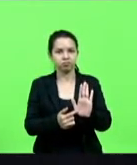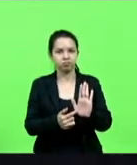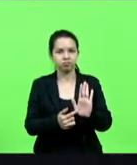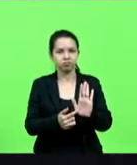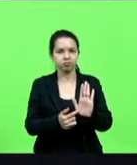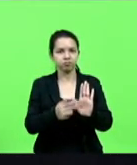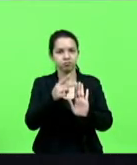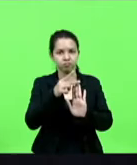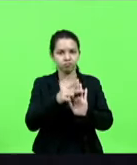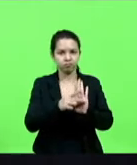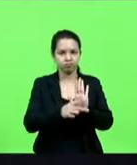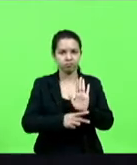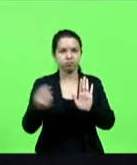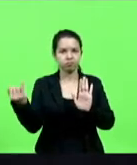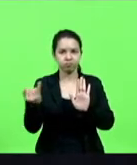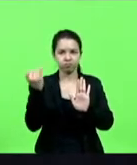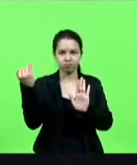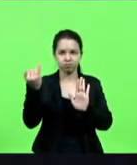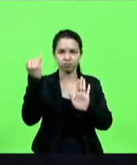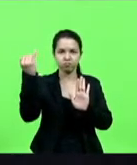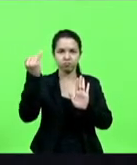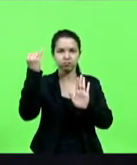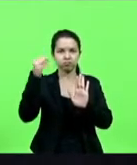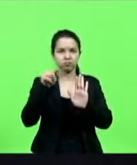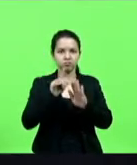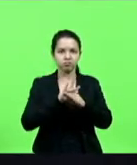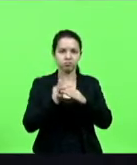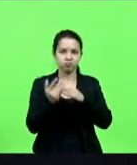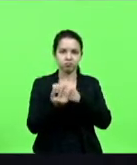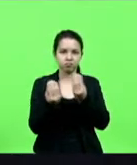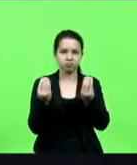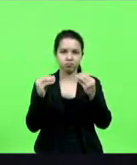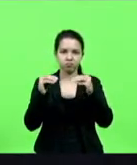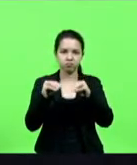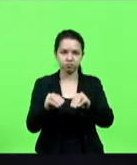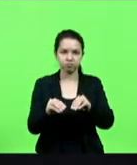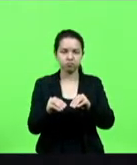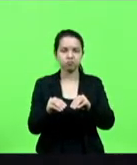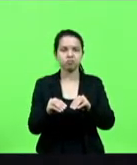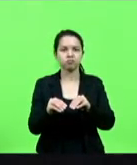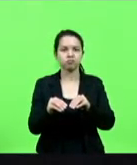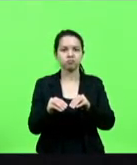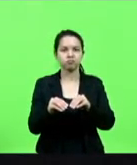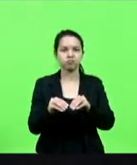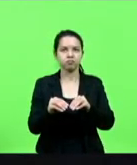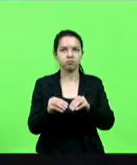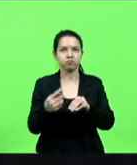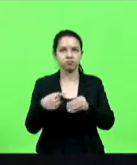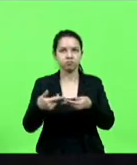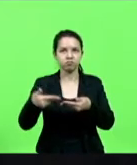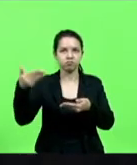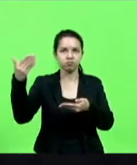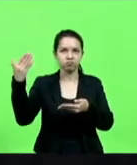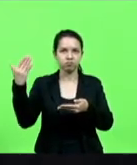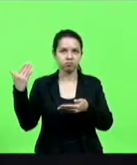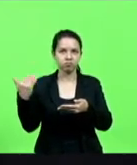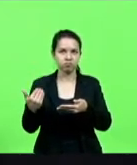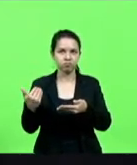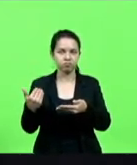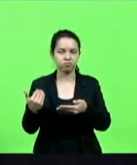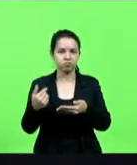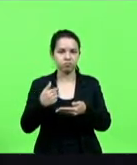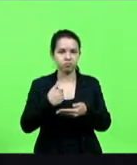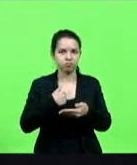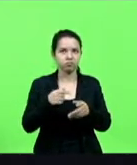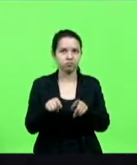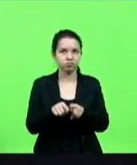quando a vossa excelência publicou nas redes sociais um lapso temporal anterior ou também surgiu essa ideia